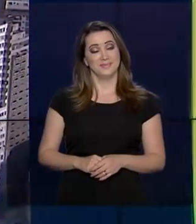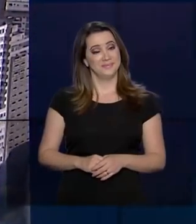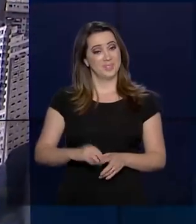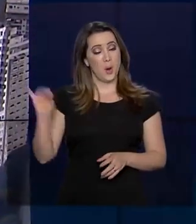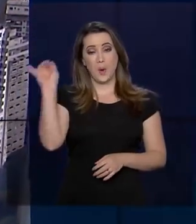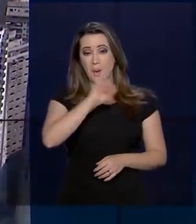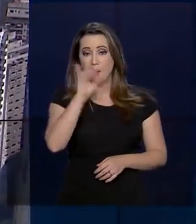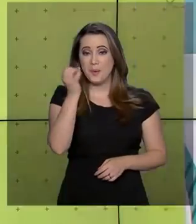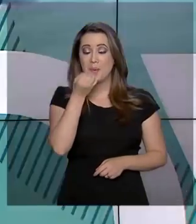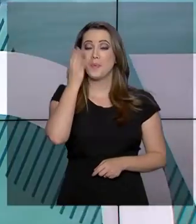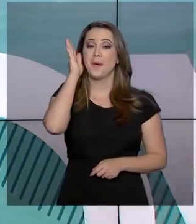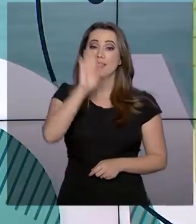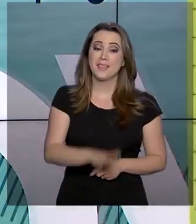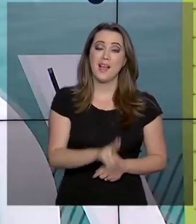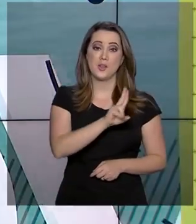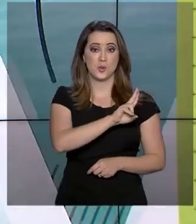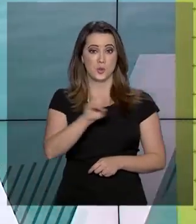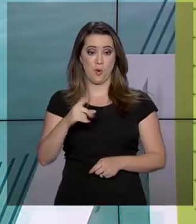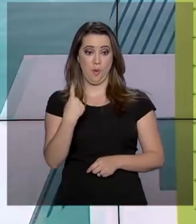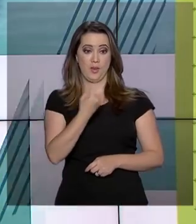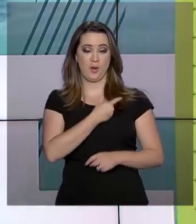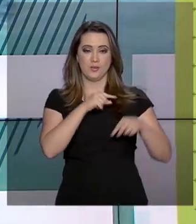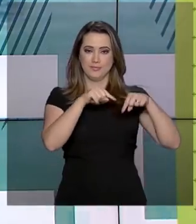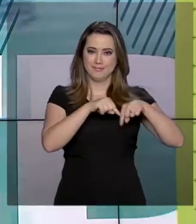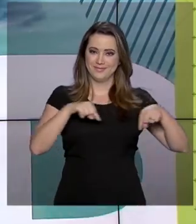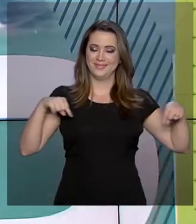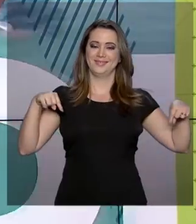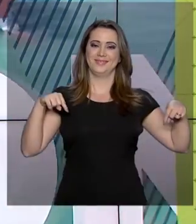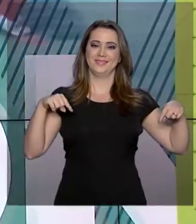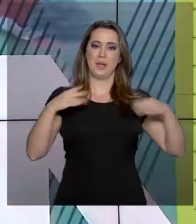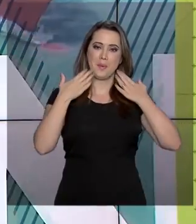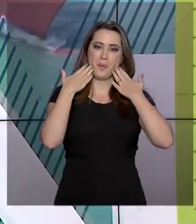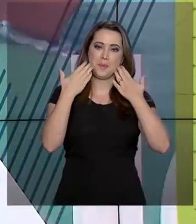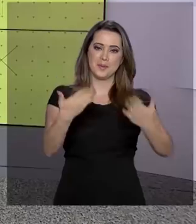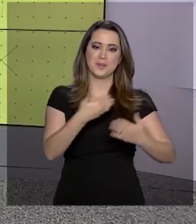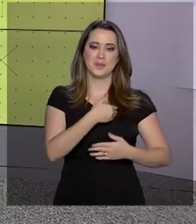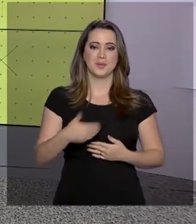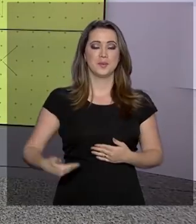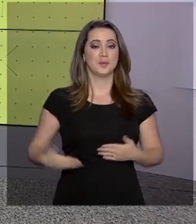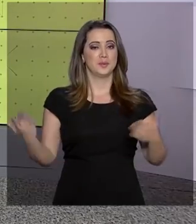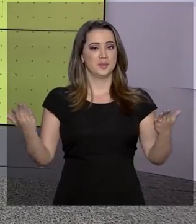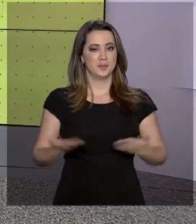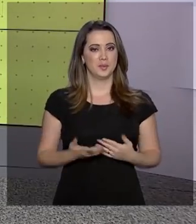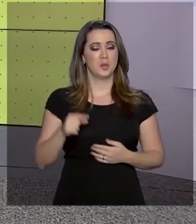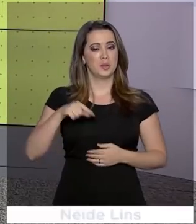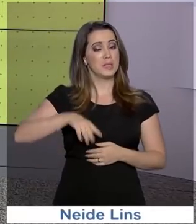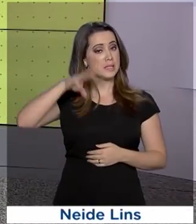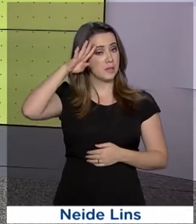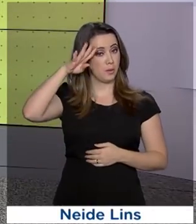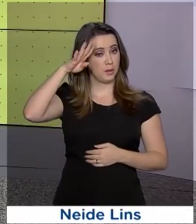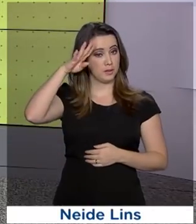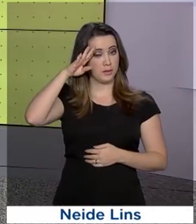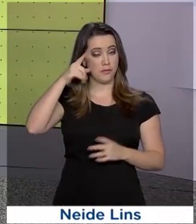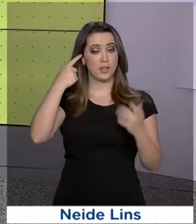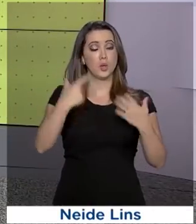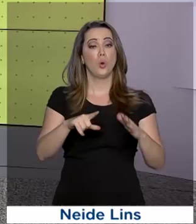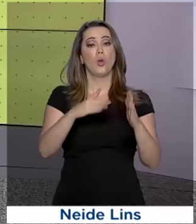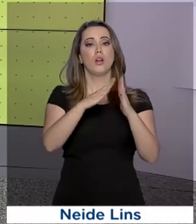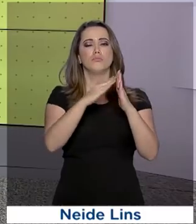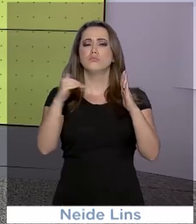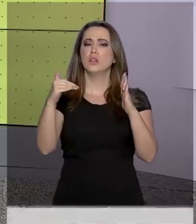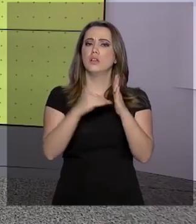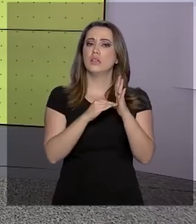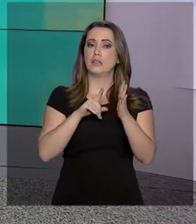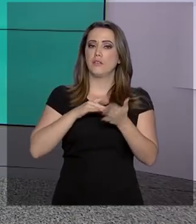Olá, boa tarde, eu sou Roberto Camargo e estamos no ar com o Governo Agora. Nesta quarta-feira, no Palácio do Planalto, durante